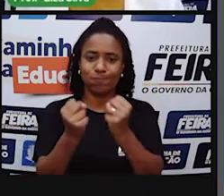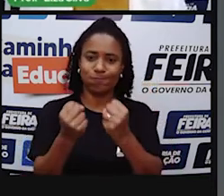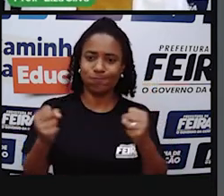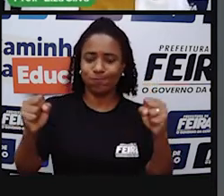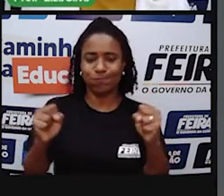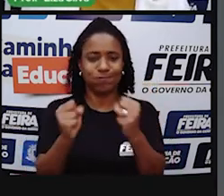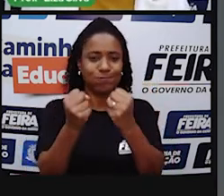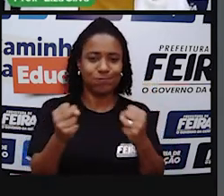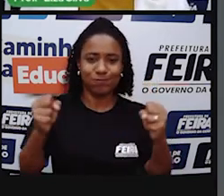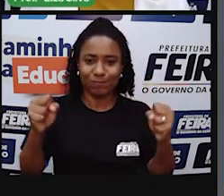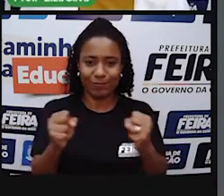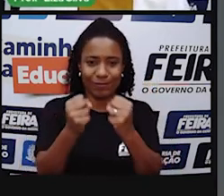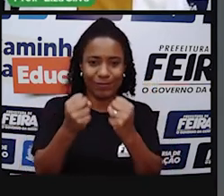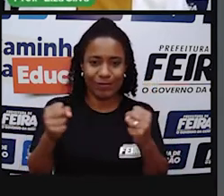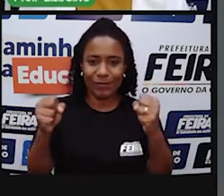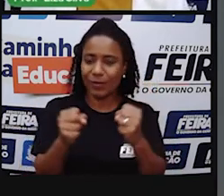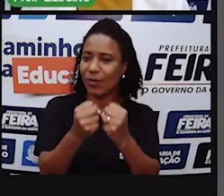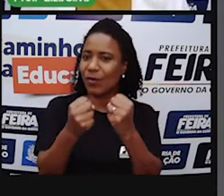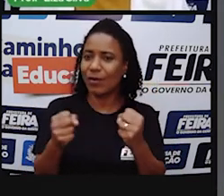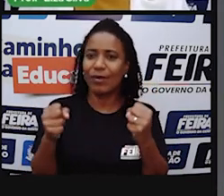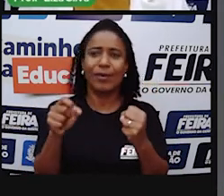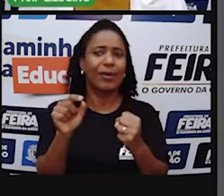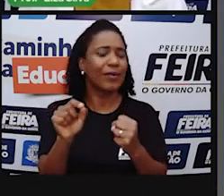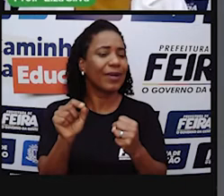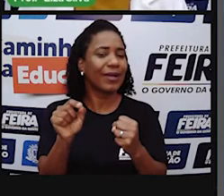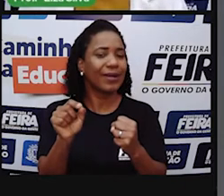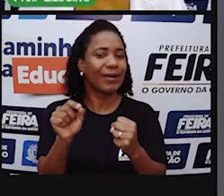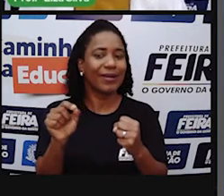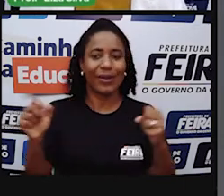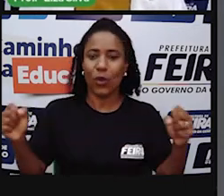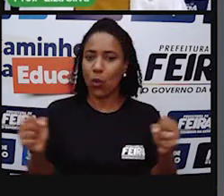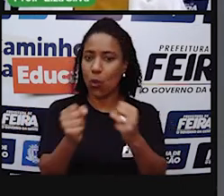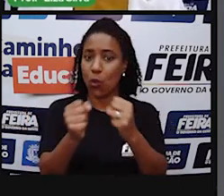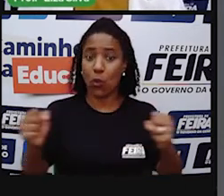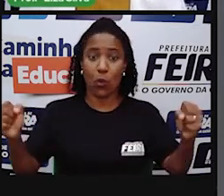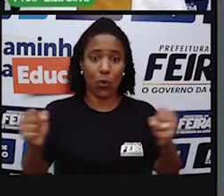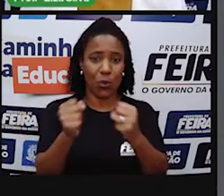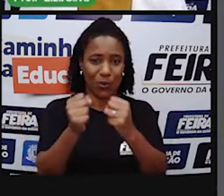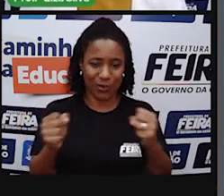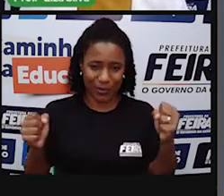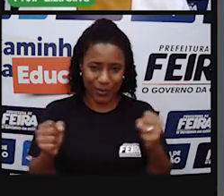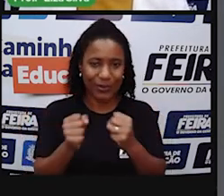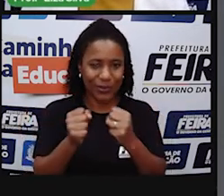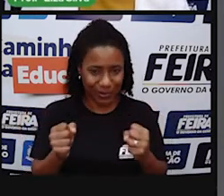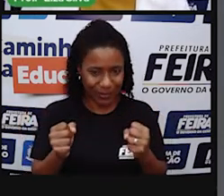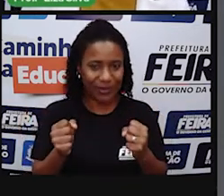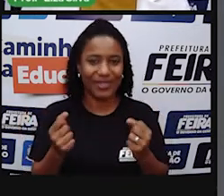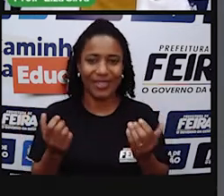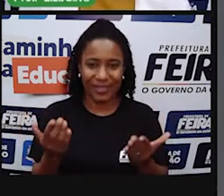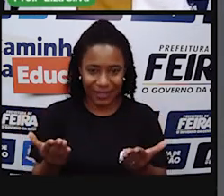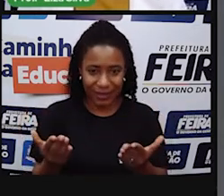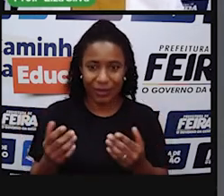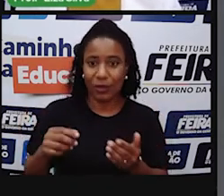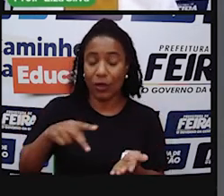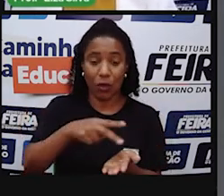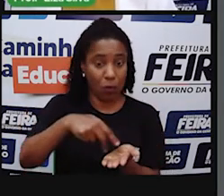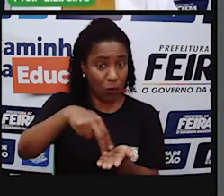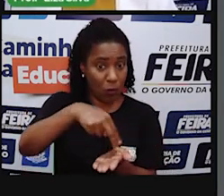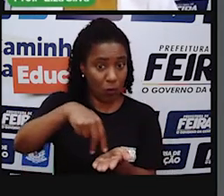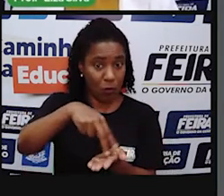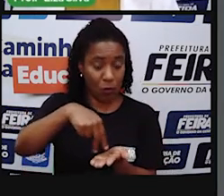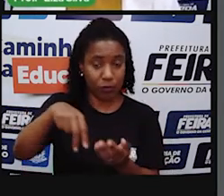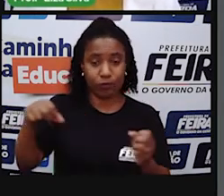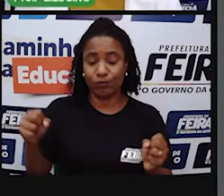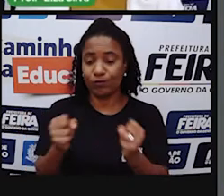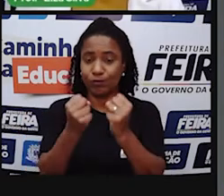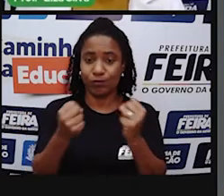com fólin E que instrumento é esse o fólin? É a sanfona O forró, em sua origem,